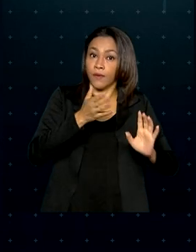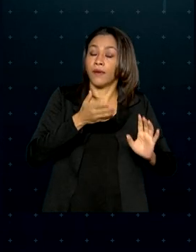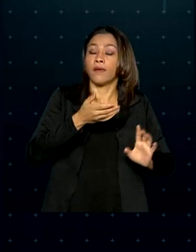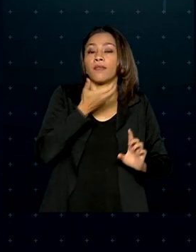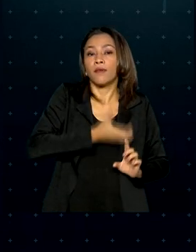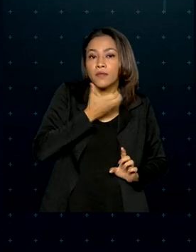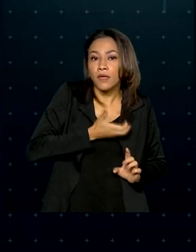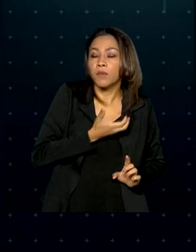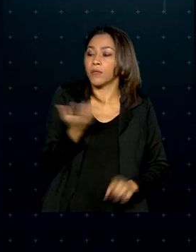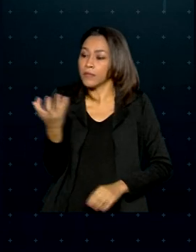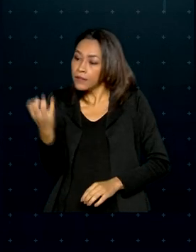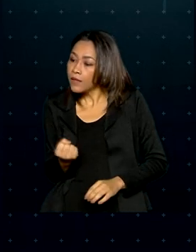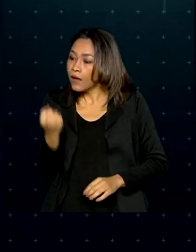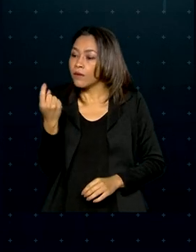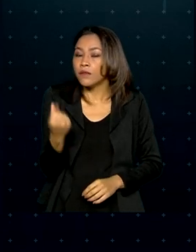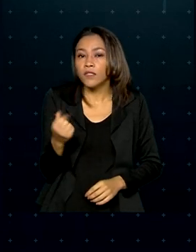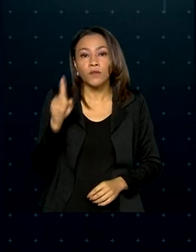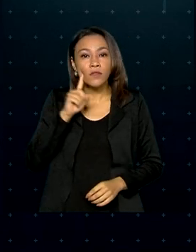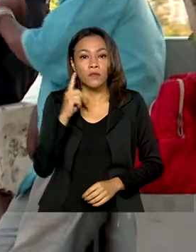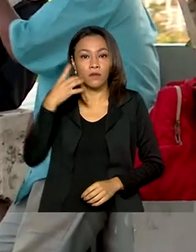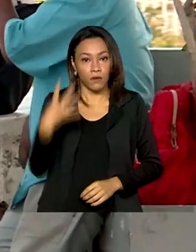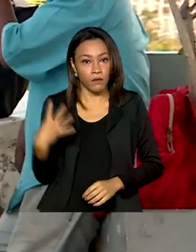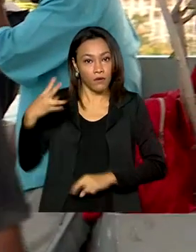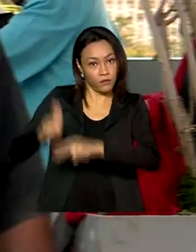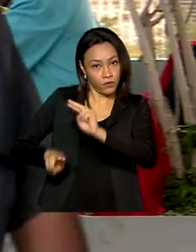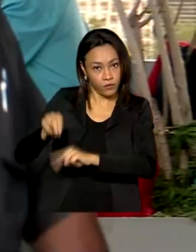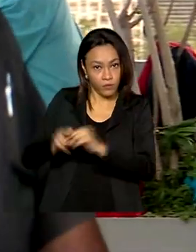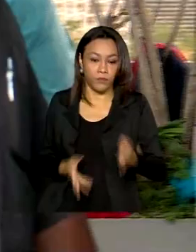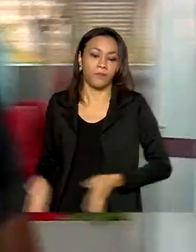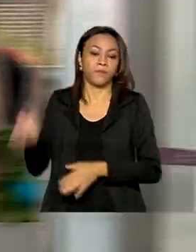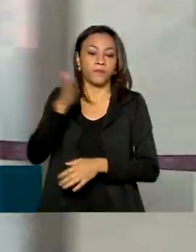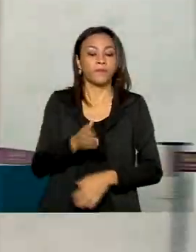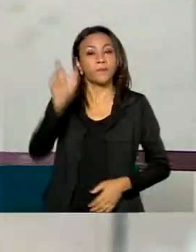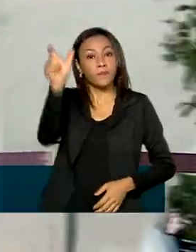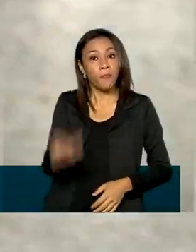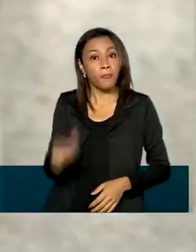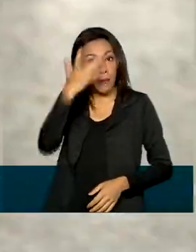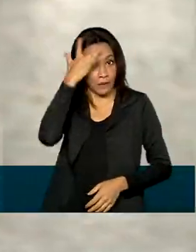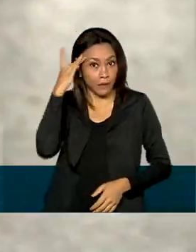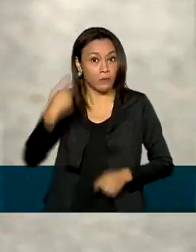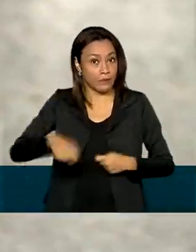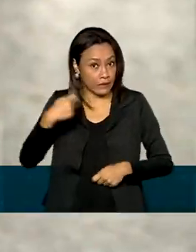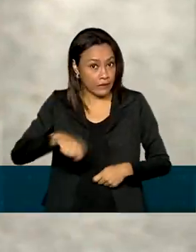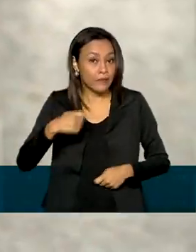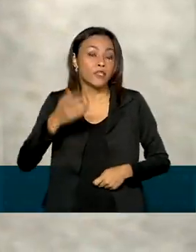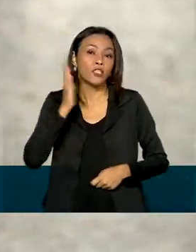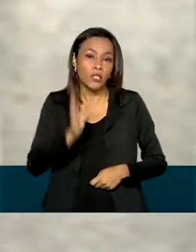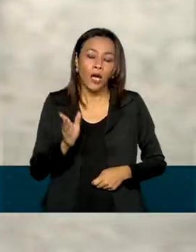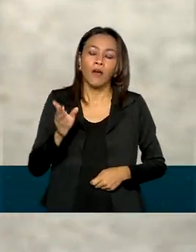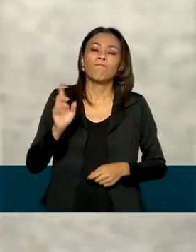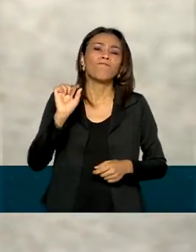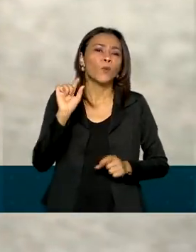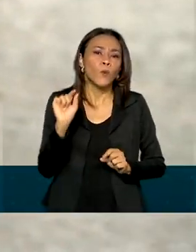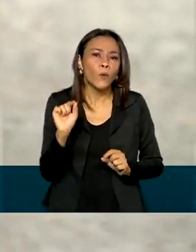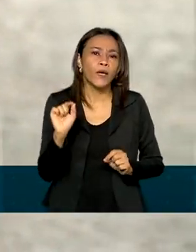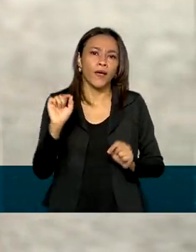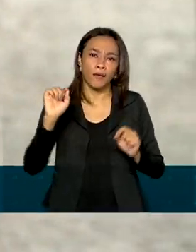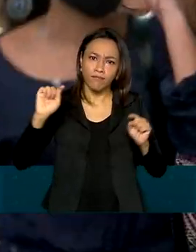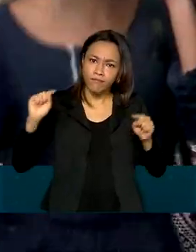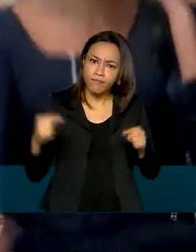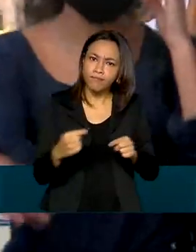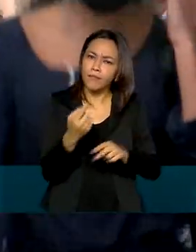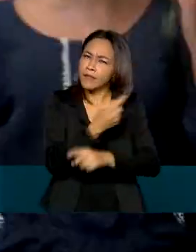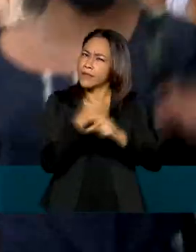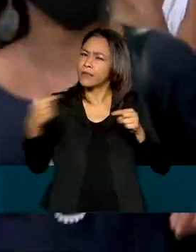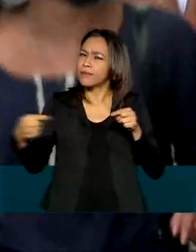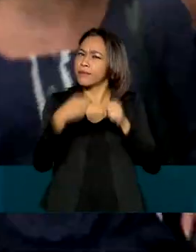poder sacar o benefício em 4 de junho. O beneficiário precisa já ter sido considerado elegível até dezembro do ano